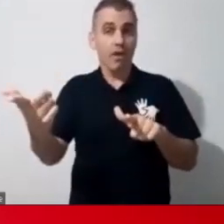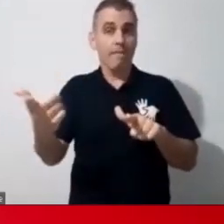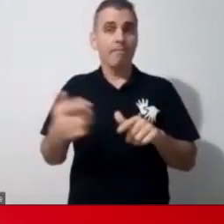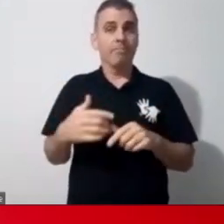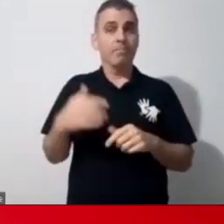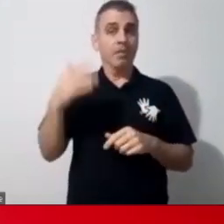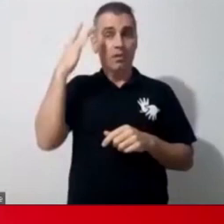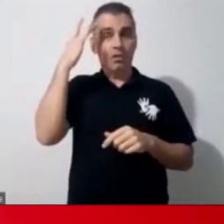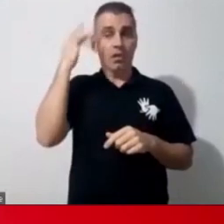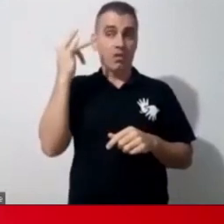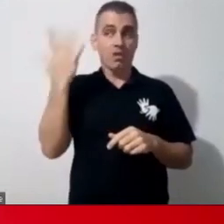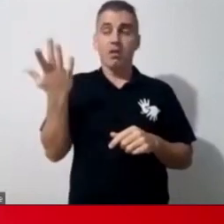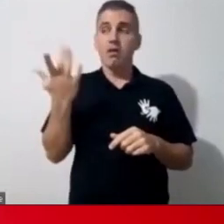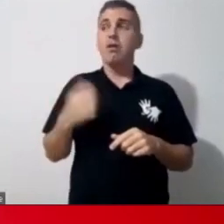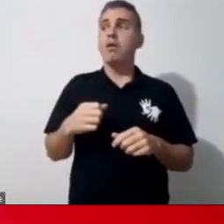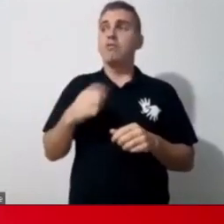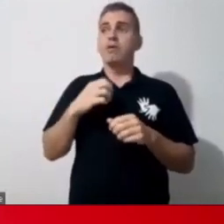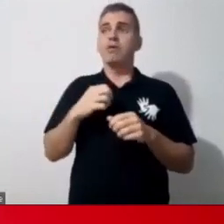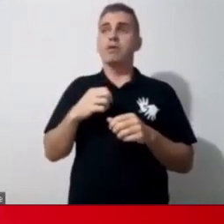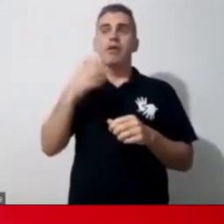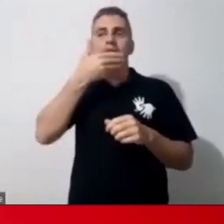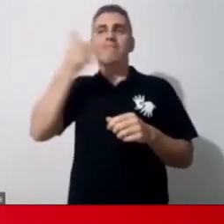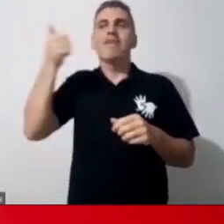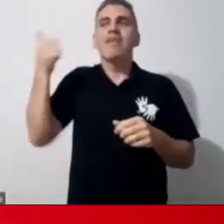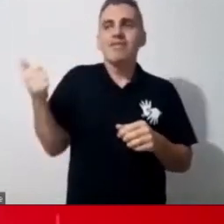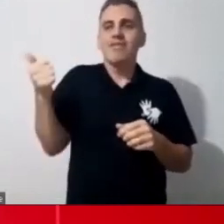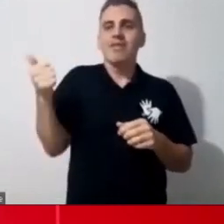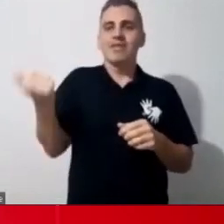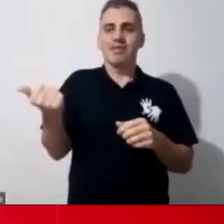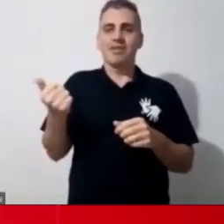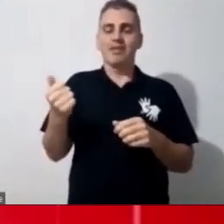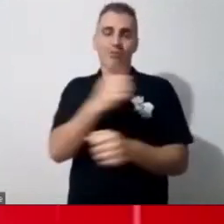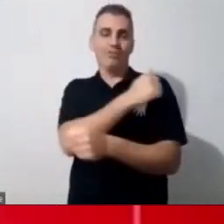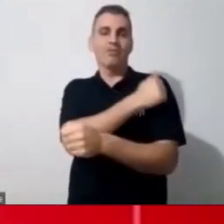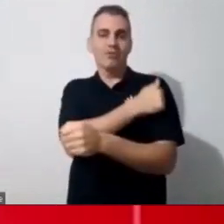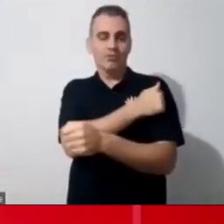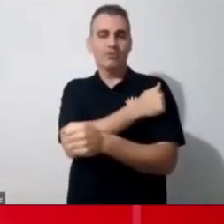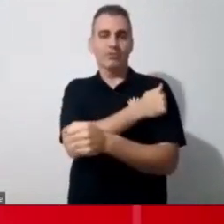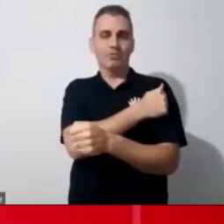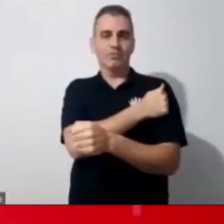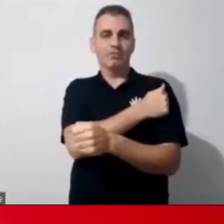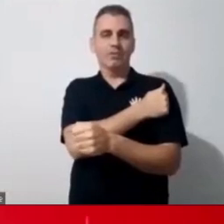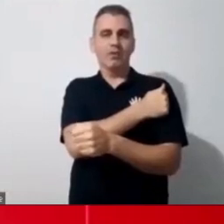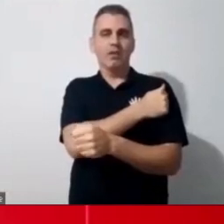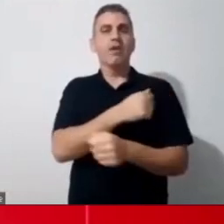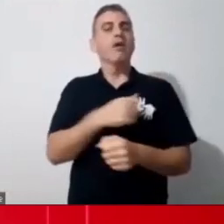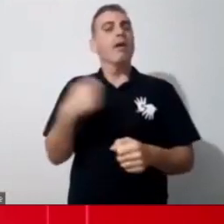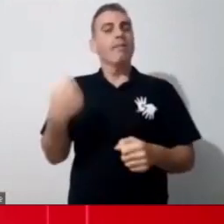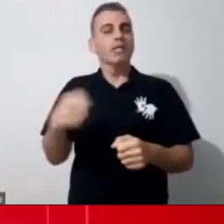avanços com ele. Então, só tem avanço quem tem essa linha base, quem se estrutura primeiro, né? Então, o